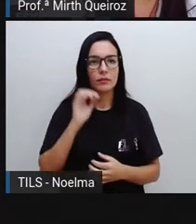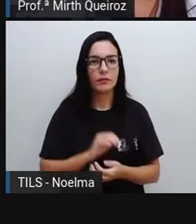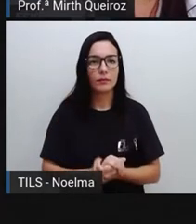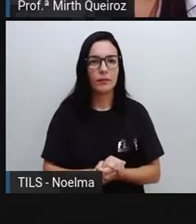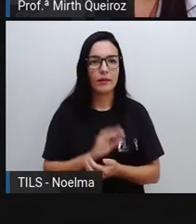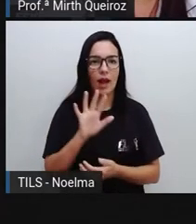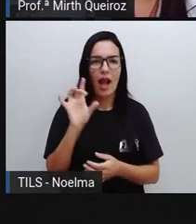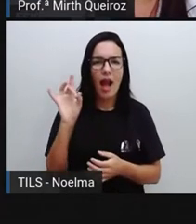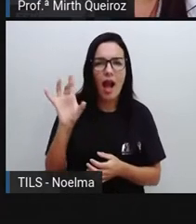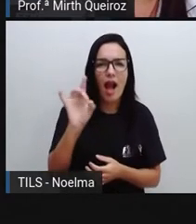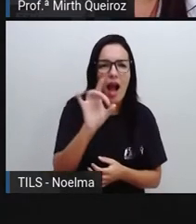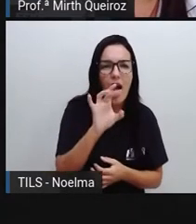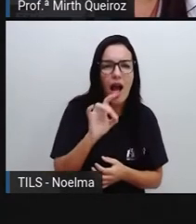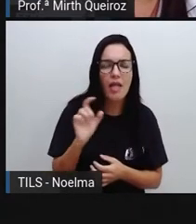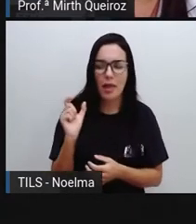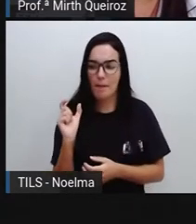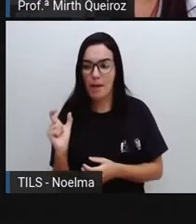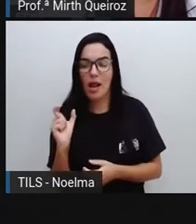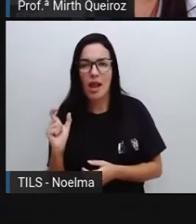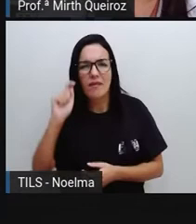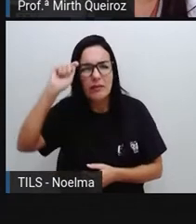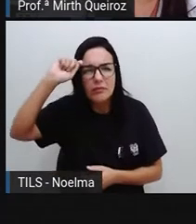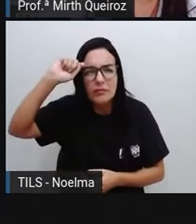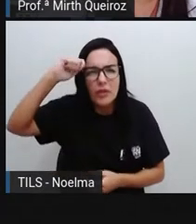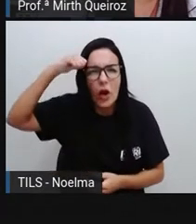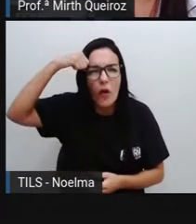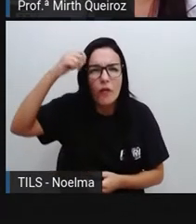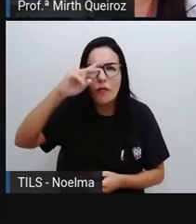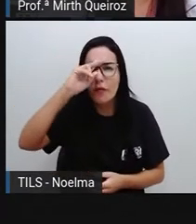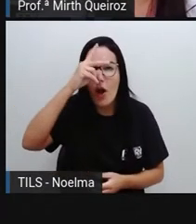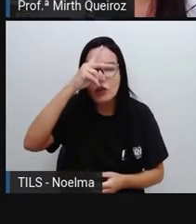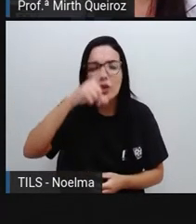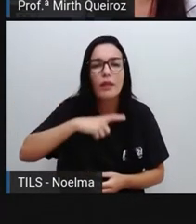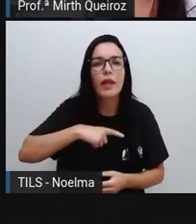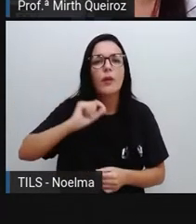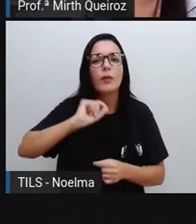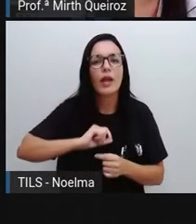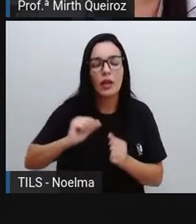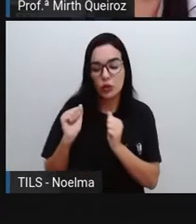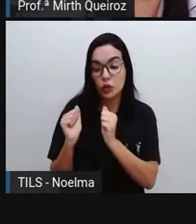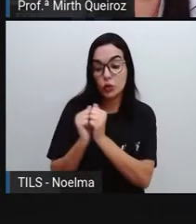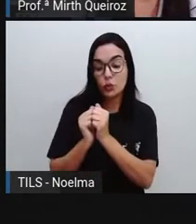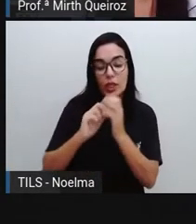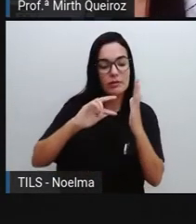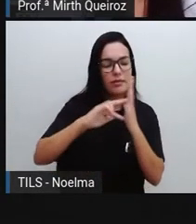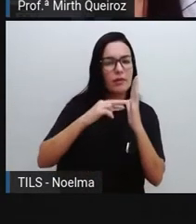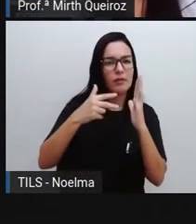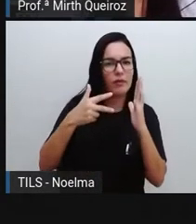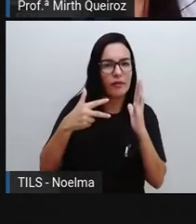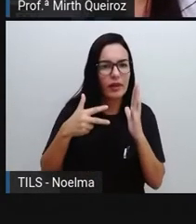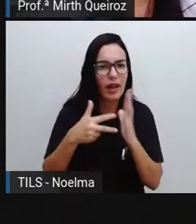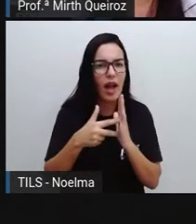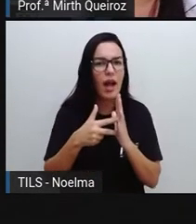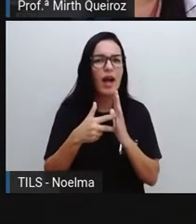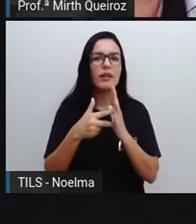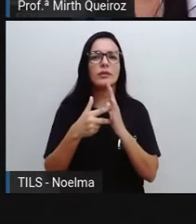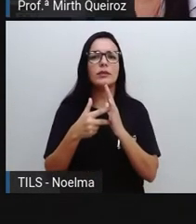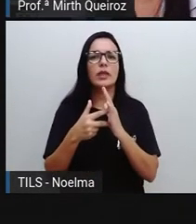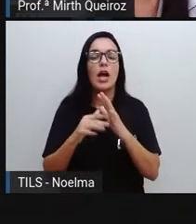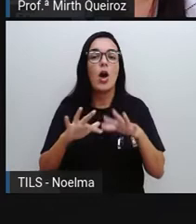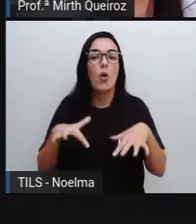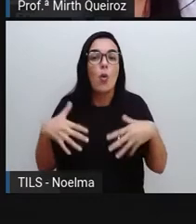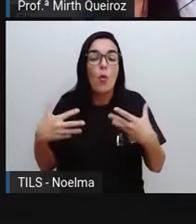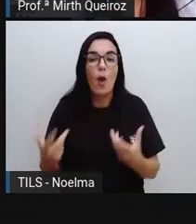Cada palavra em negrito, ela vai vir acompanhada do seu significado, qual a classe gramatical,